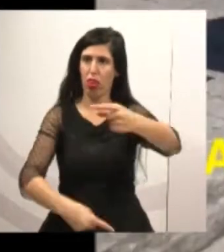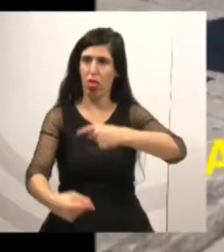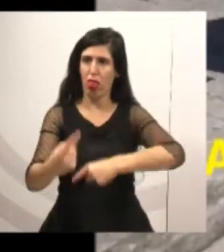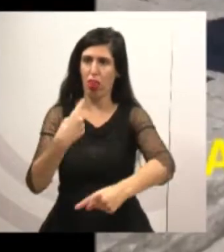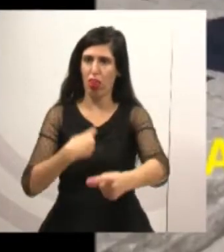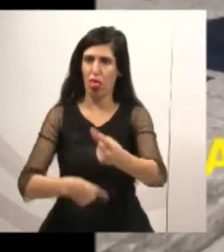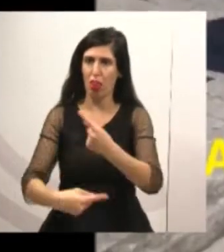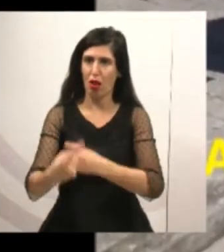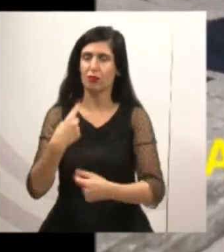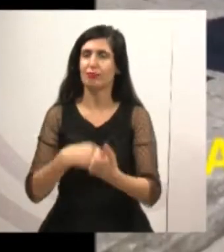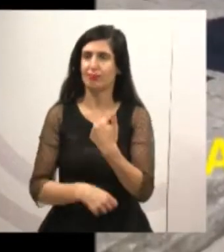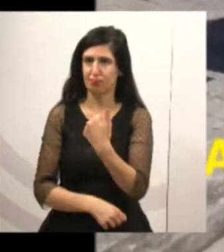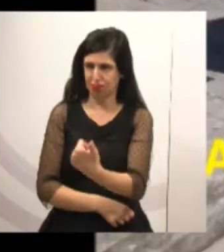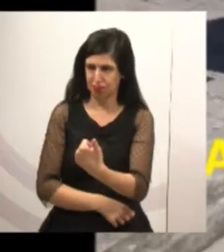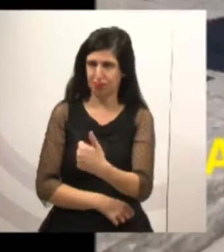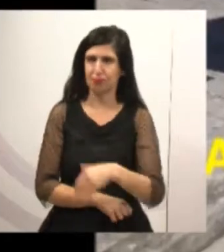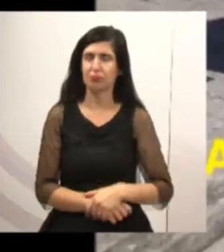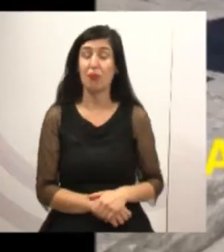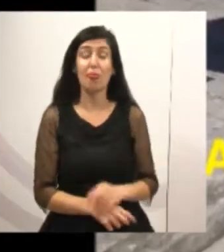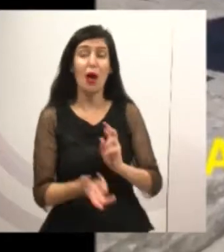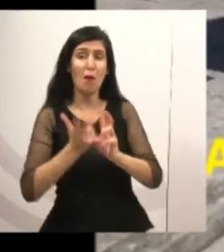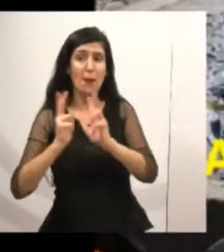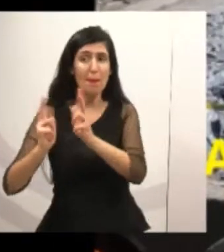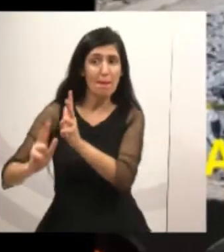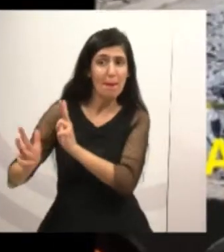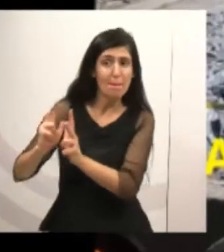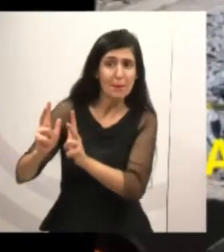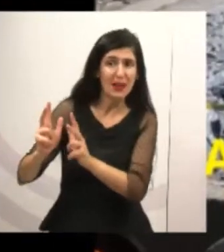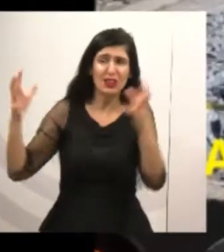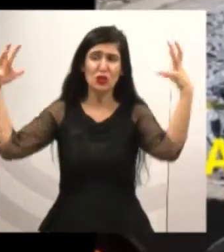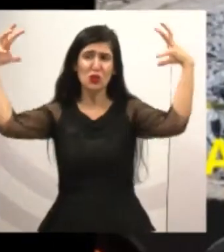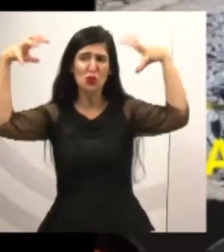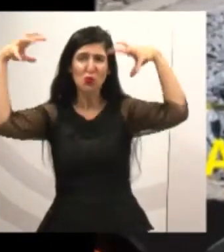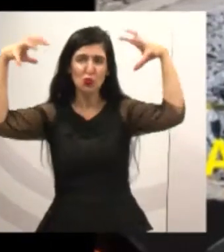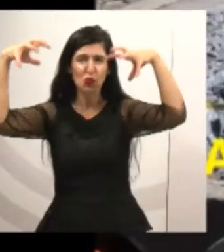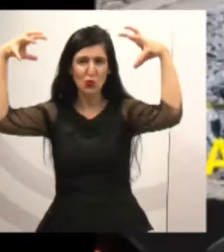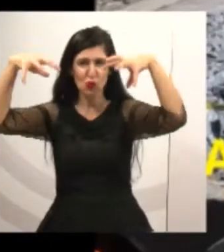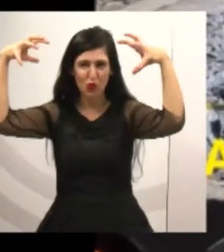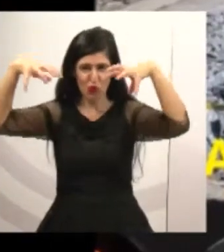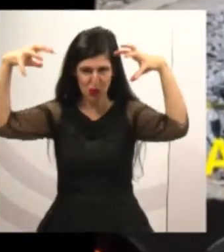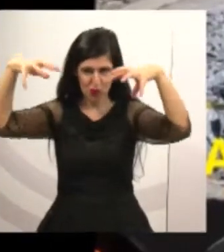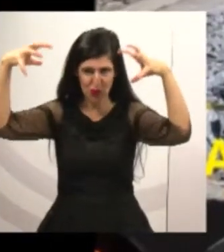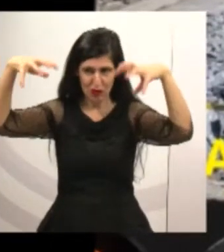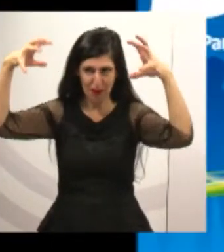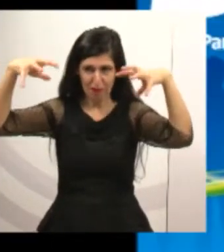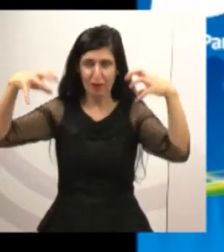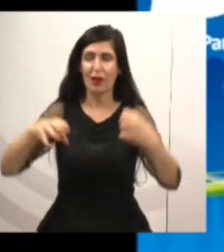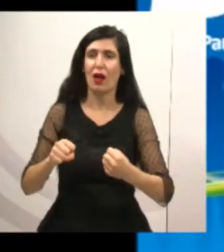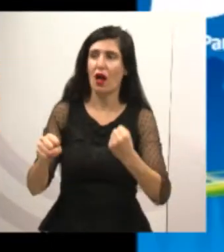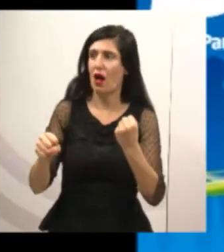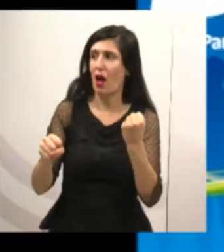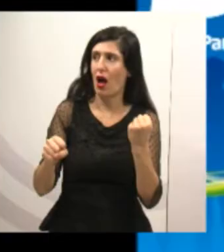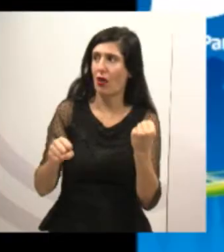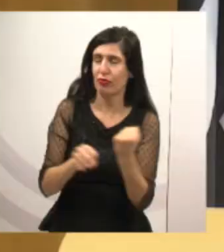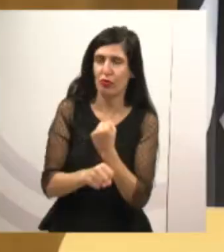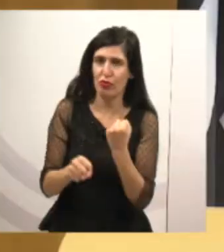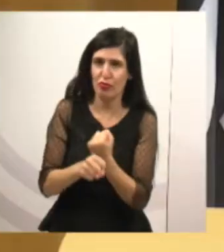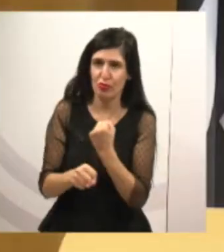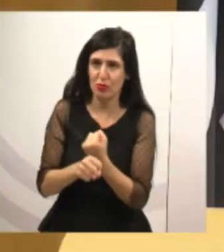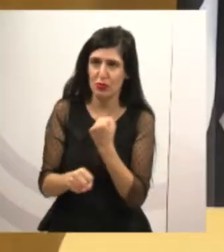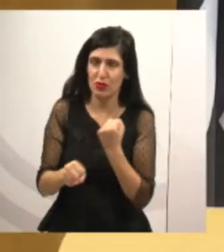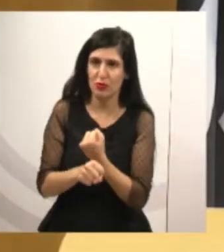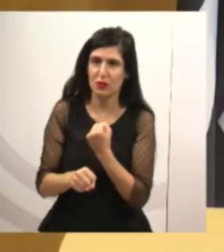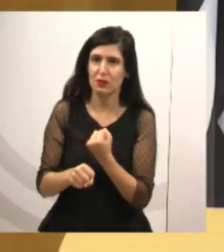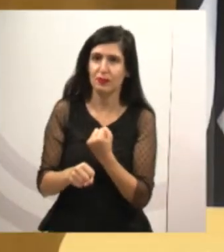conforme tive conversa com eles. E a última chuva que deu, mesmo com a obra pela metade ainda, mas já não